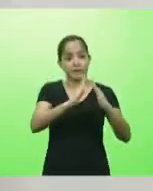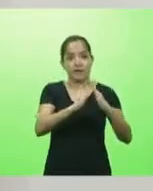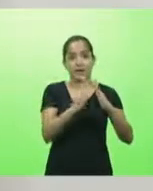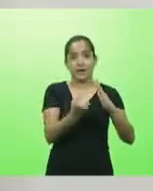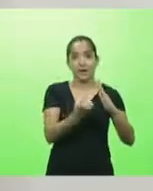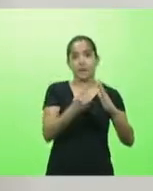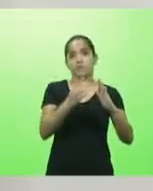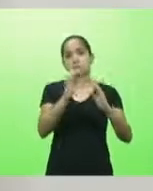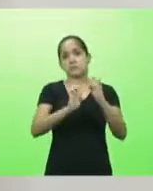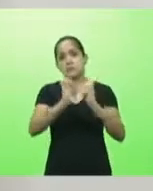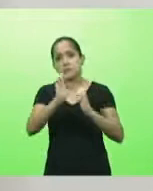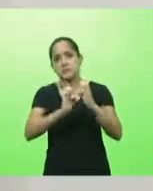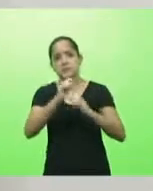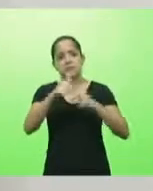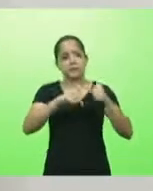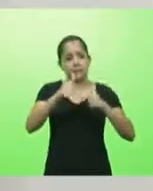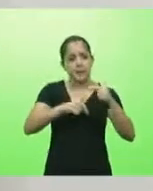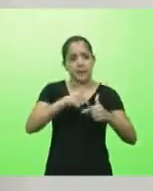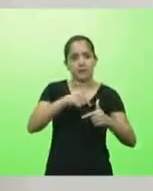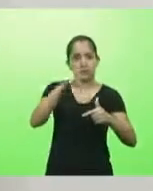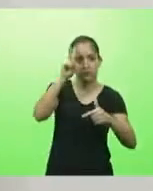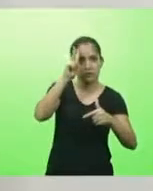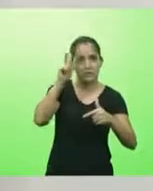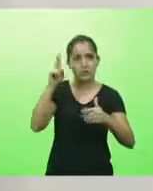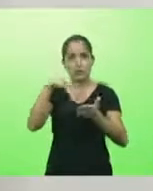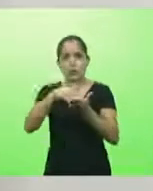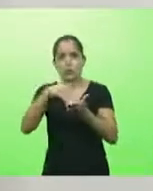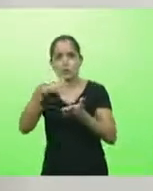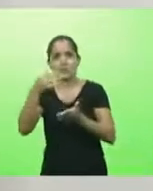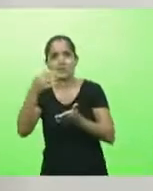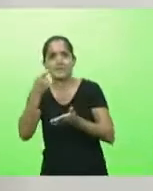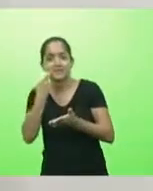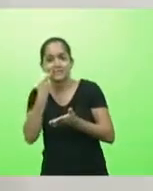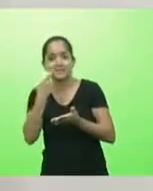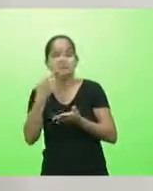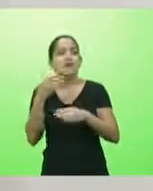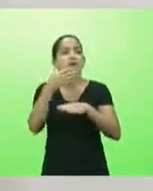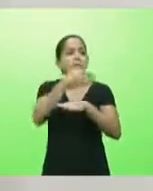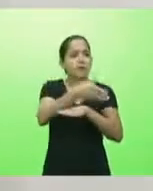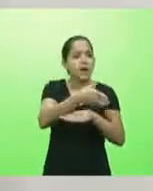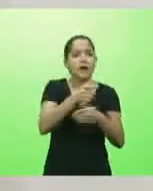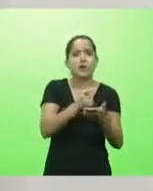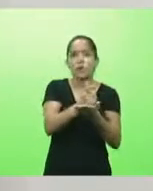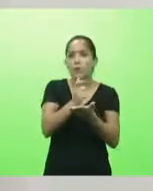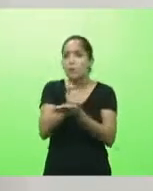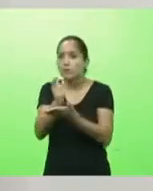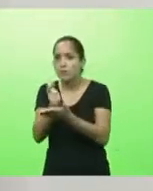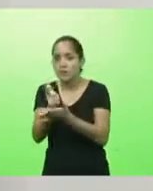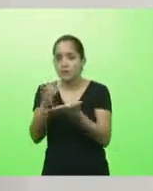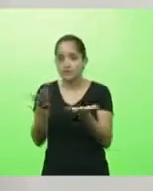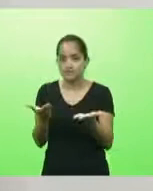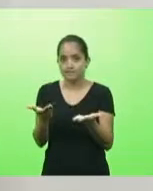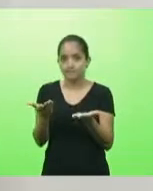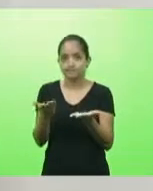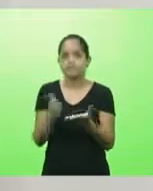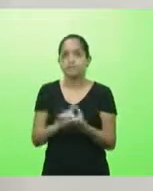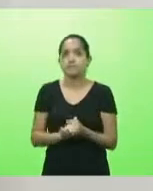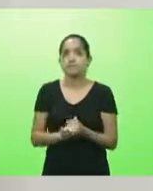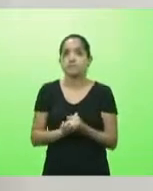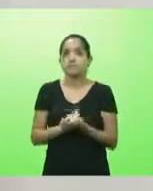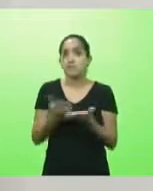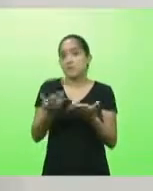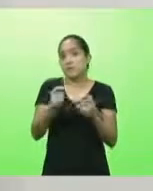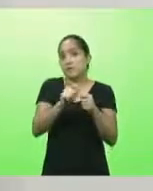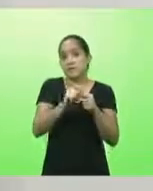empresa, trabalhando de segunda a sexta, elas vão utilizar o sábado e o domingo delas para ir ao comércio gastar. Simplesmente isso. Fazer